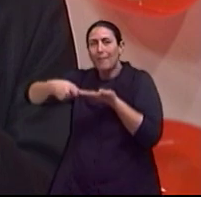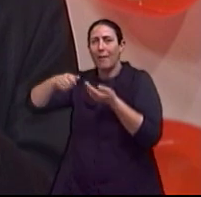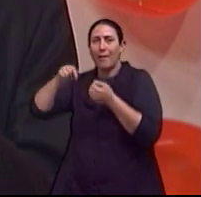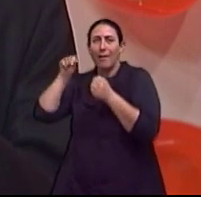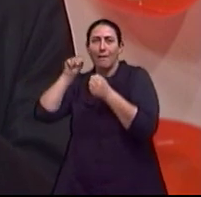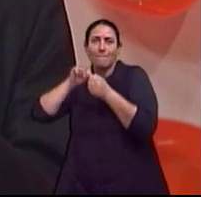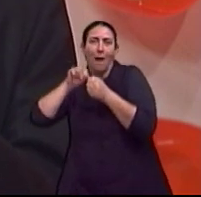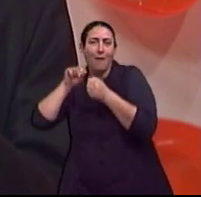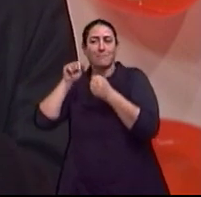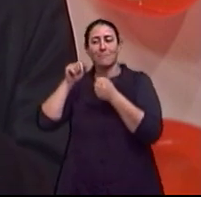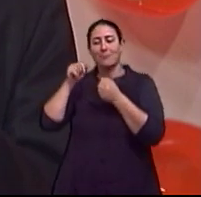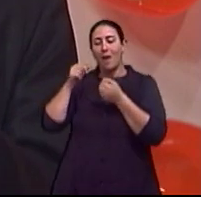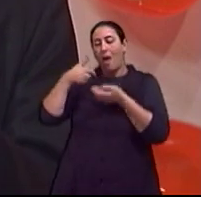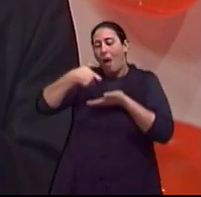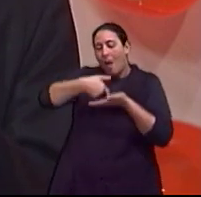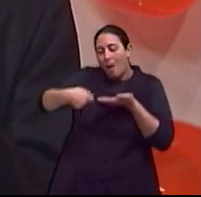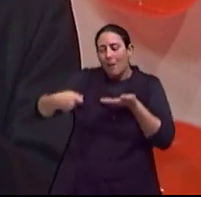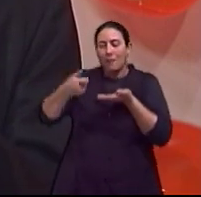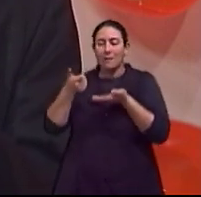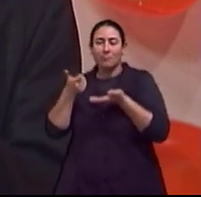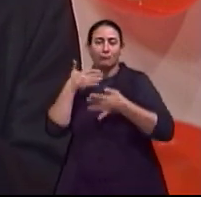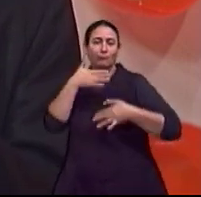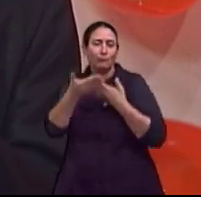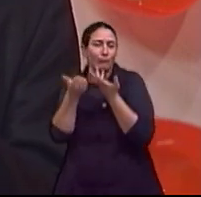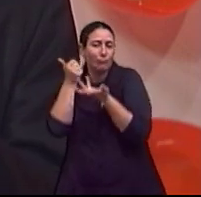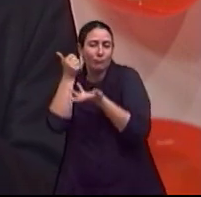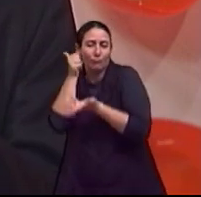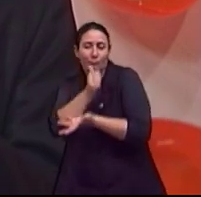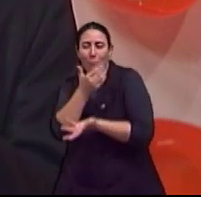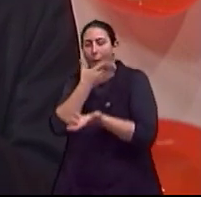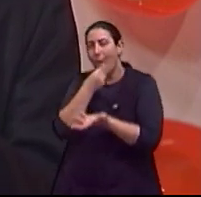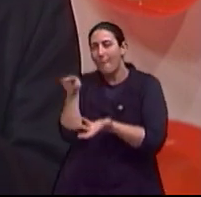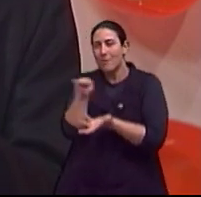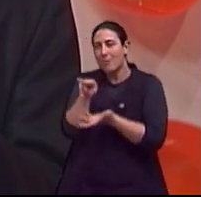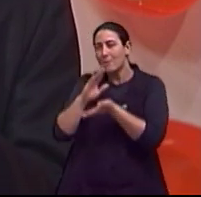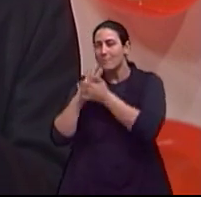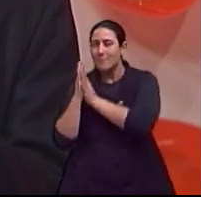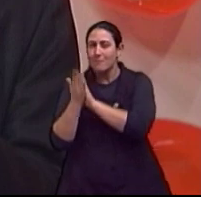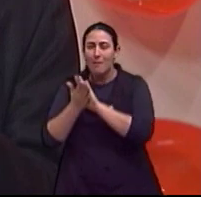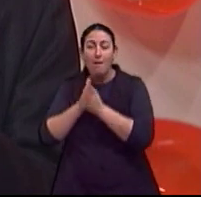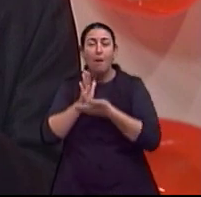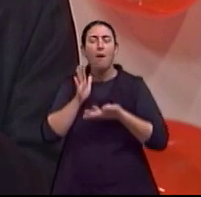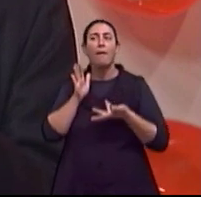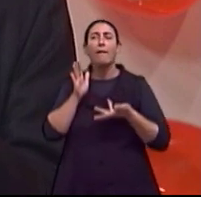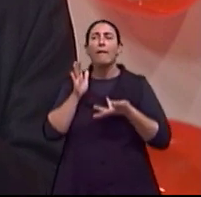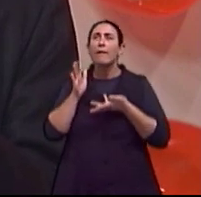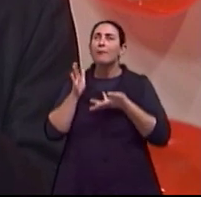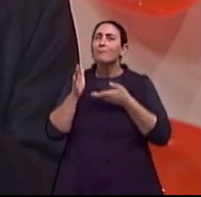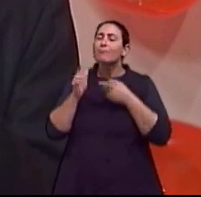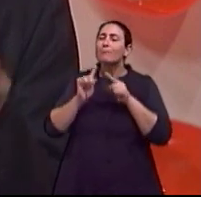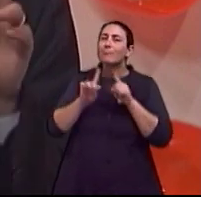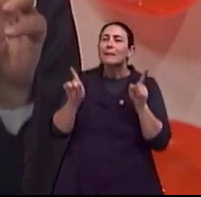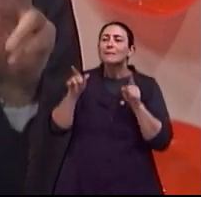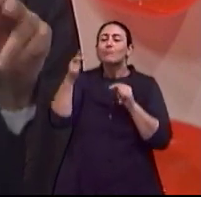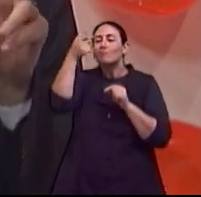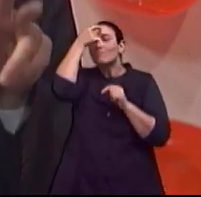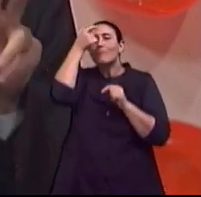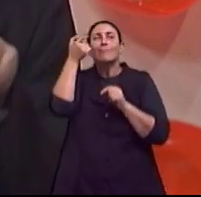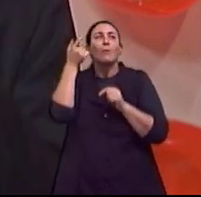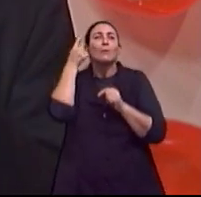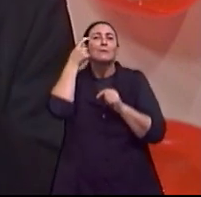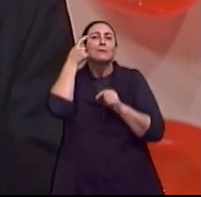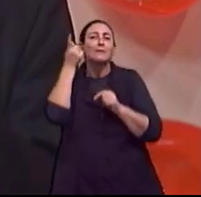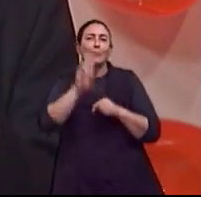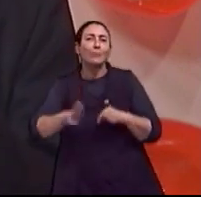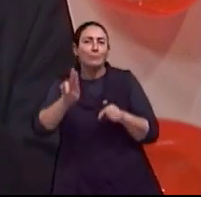realidade, existe, na nossa sociedade, tipo de um desenvolvimento que se considera,